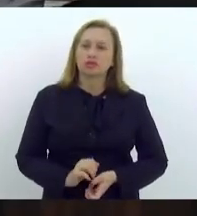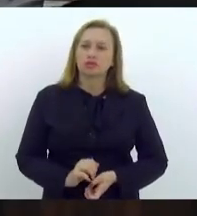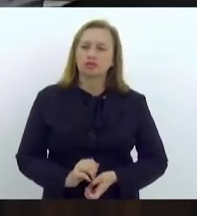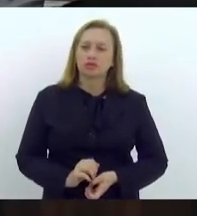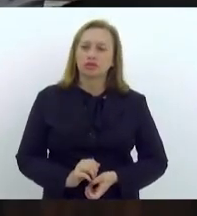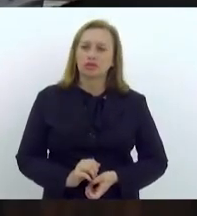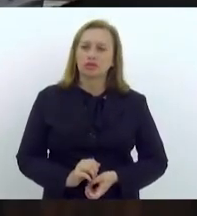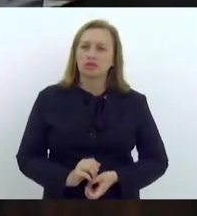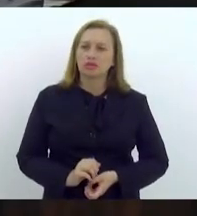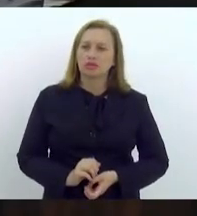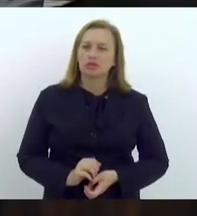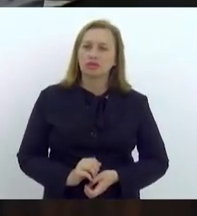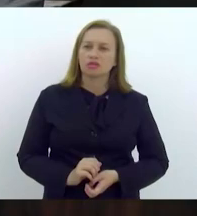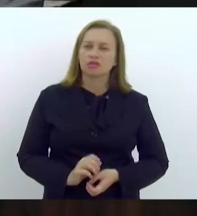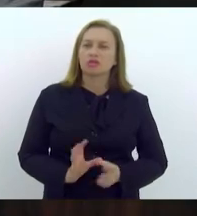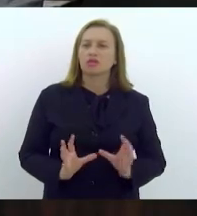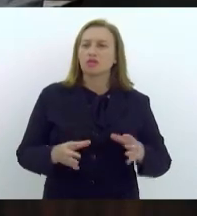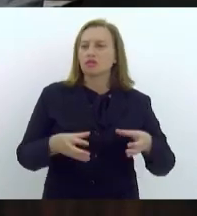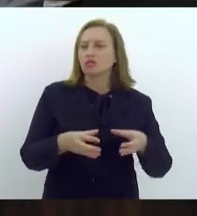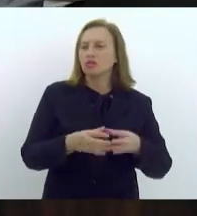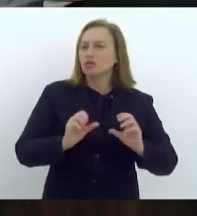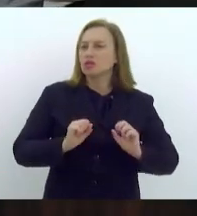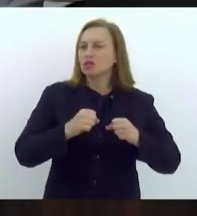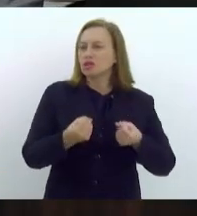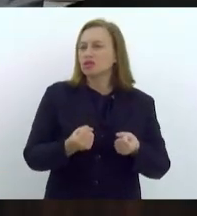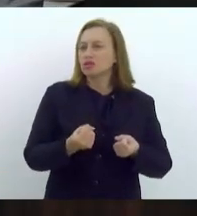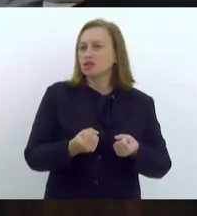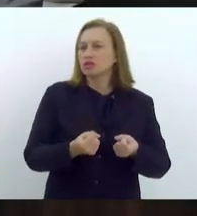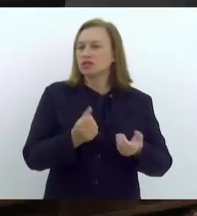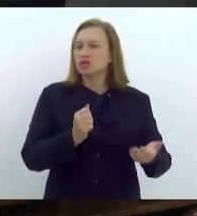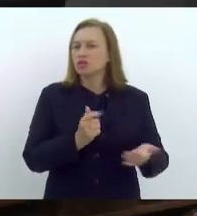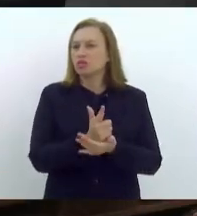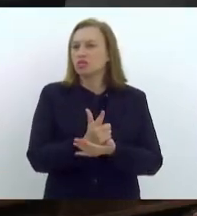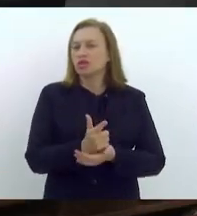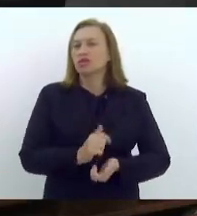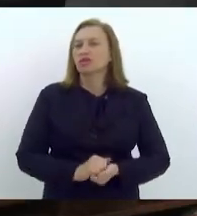Para emitir parecer pela Comissão de Defesa do Consumidor.